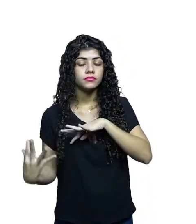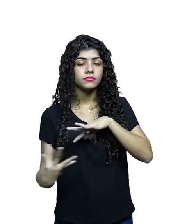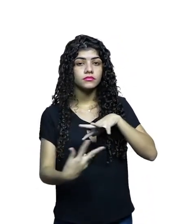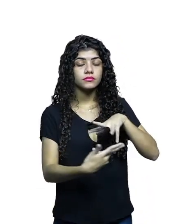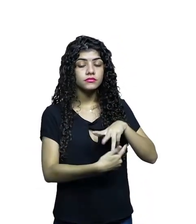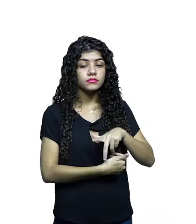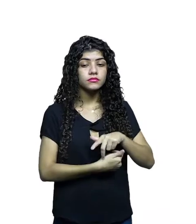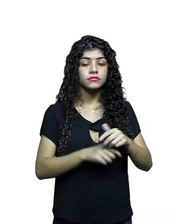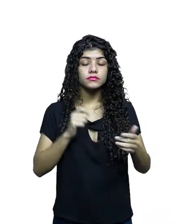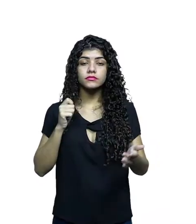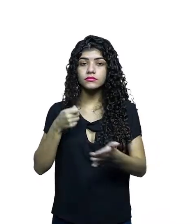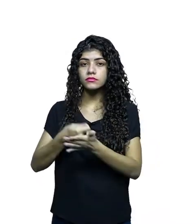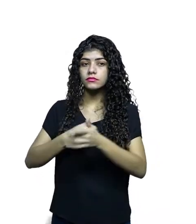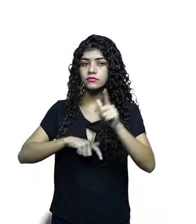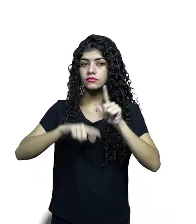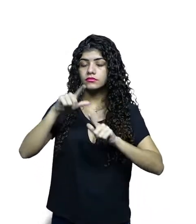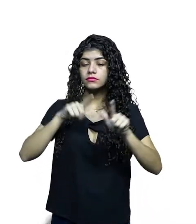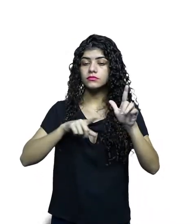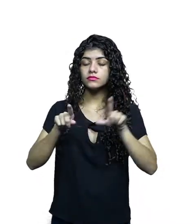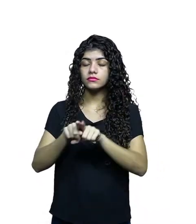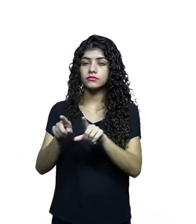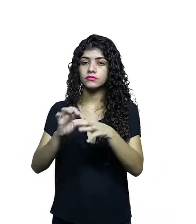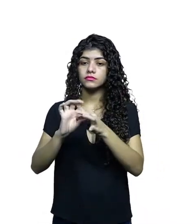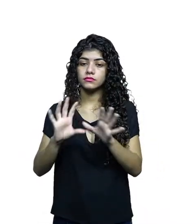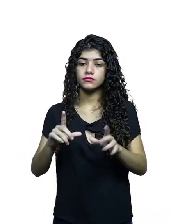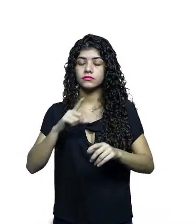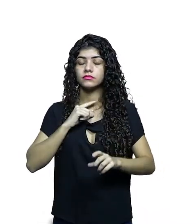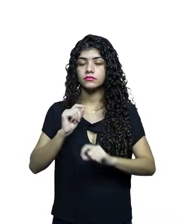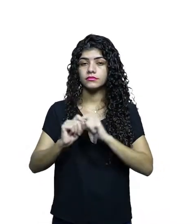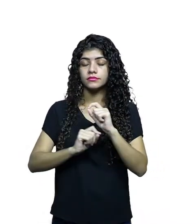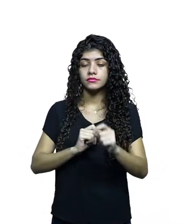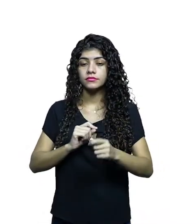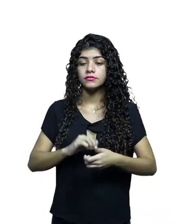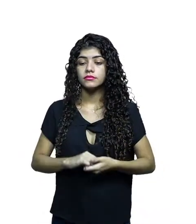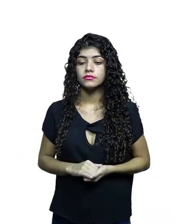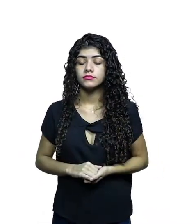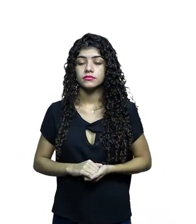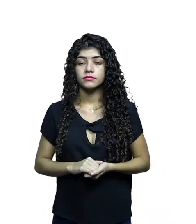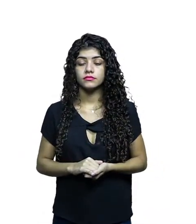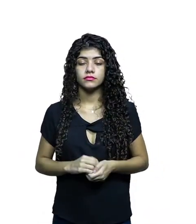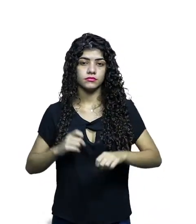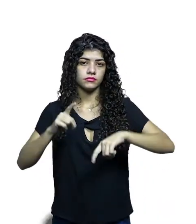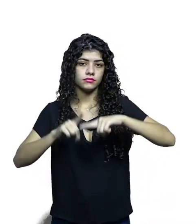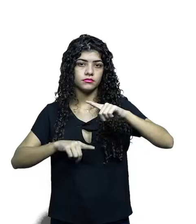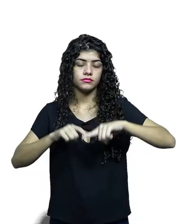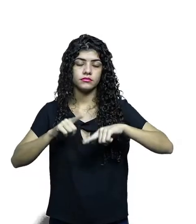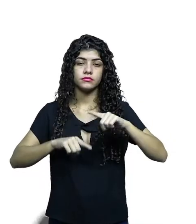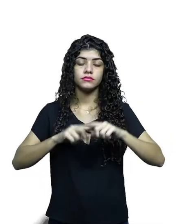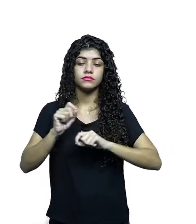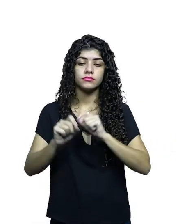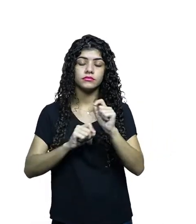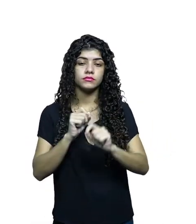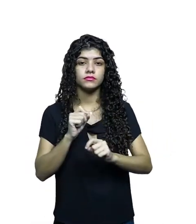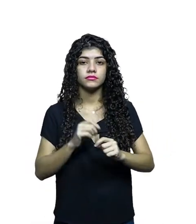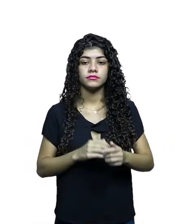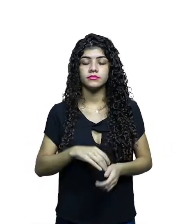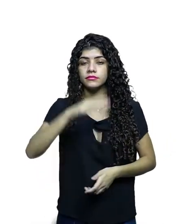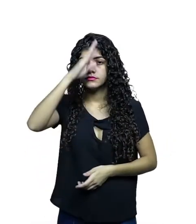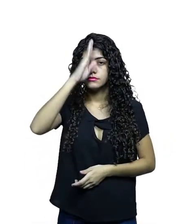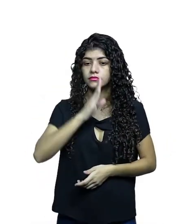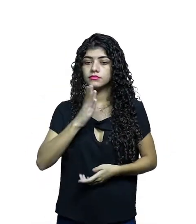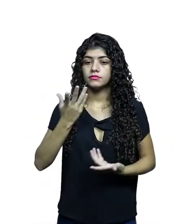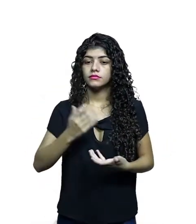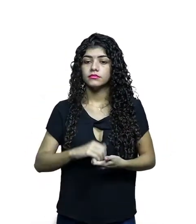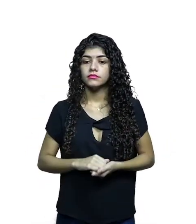Atualmente, as TVs pagas, as TVs abertas, elas precisam ter um percentual de produtos nacionais nas suas